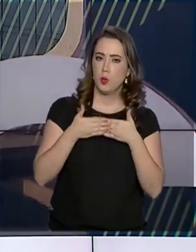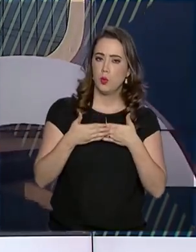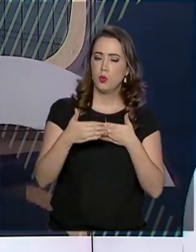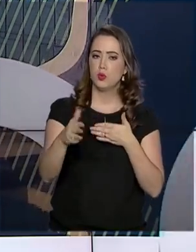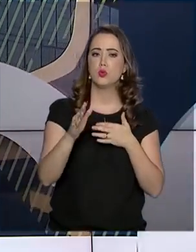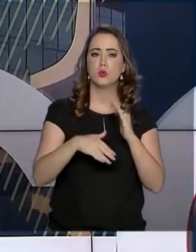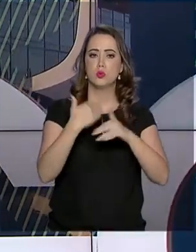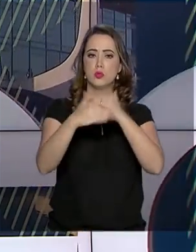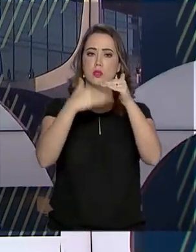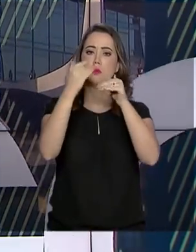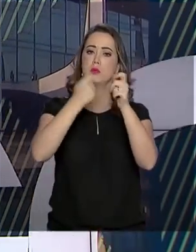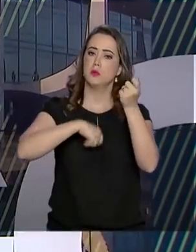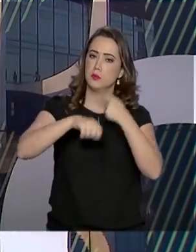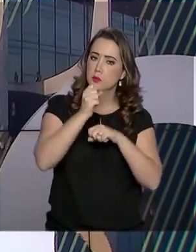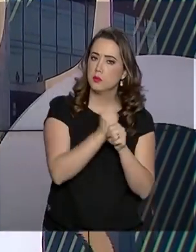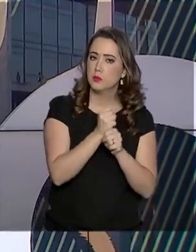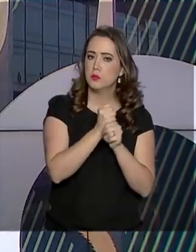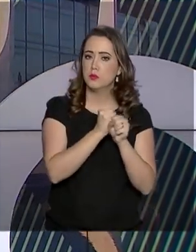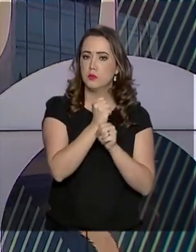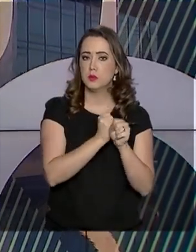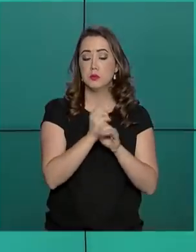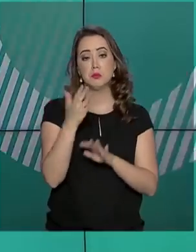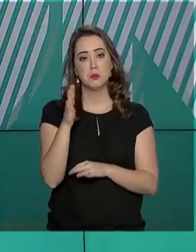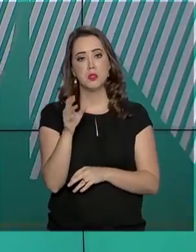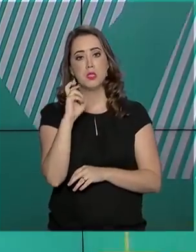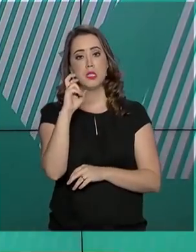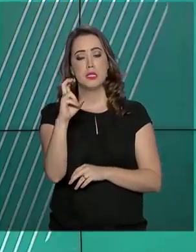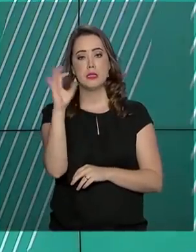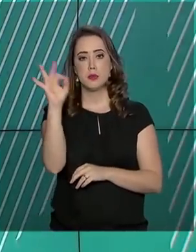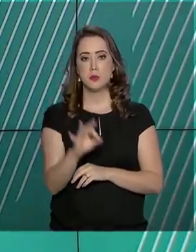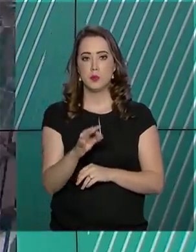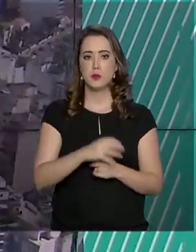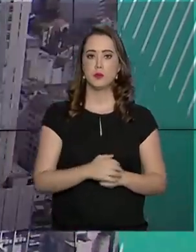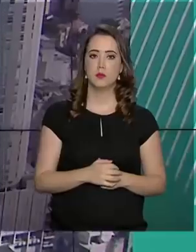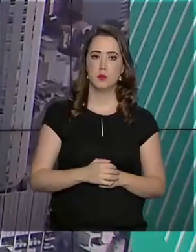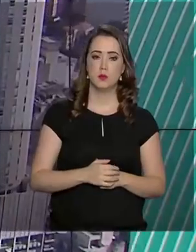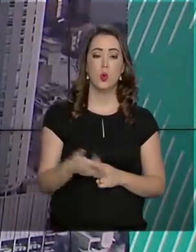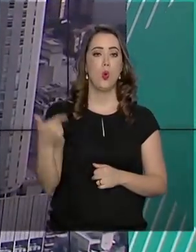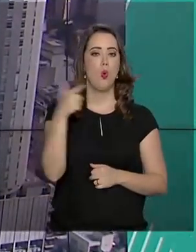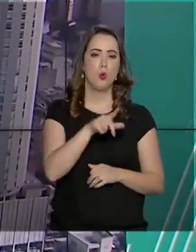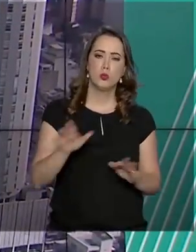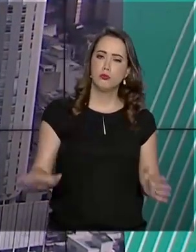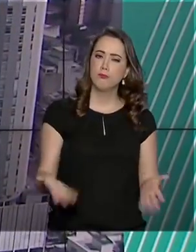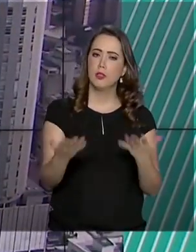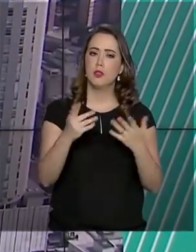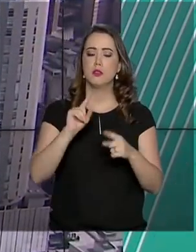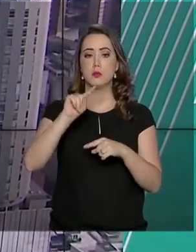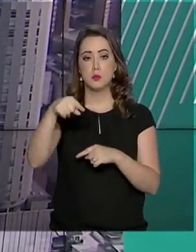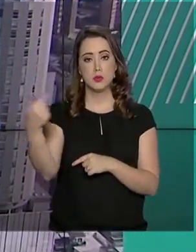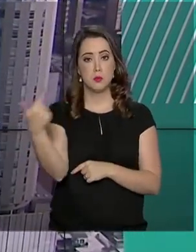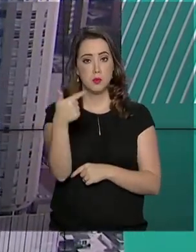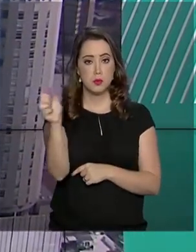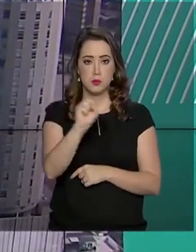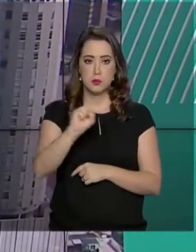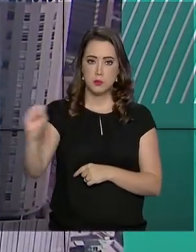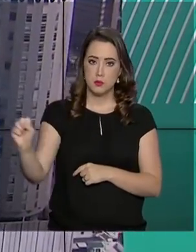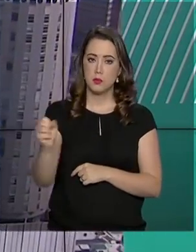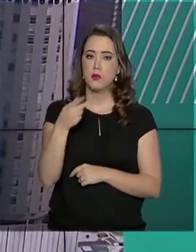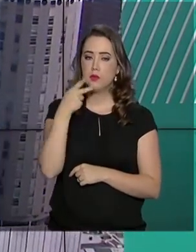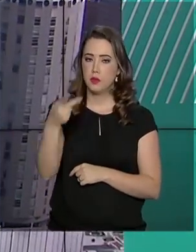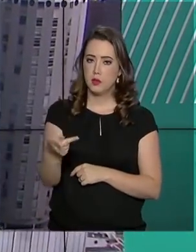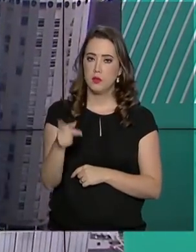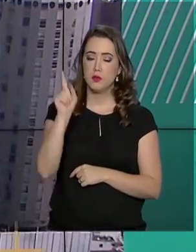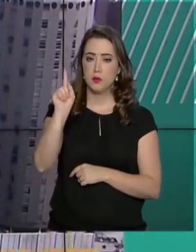sendo de crescimento da economia no ano em cerca de 5%. E um maior aquecimento a partir do segundo semestre, como